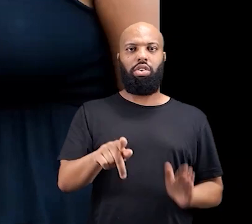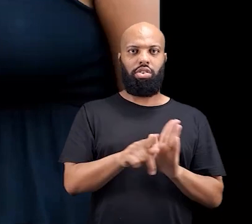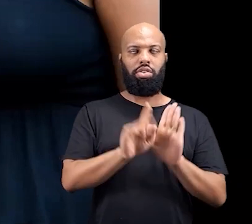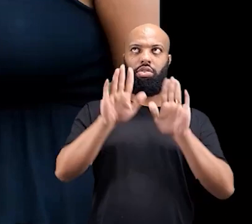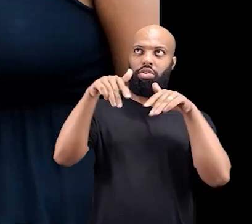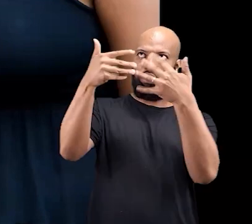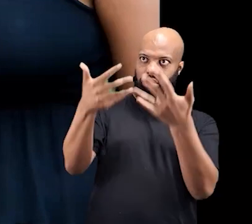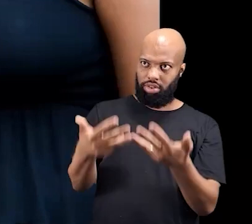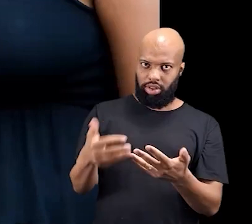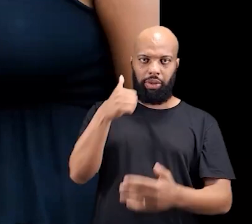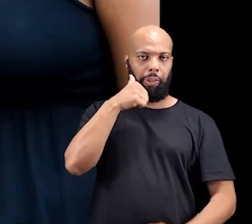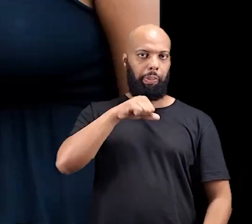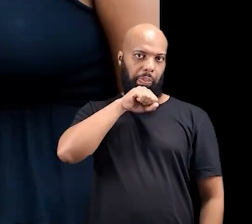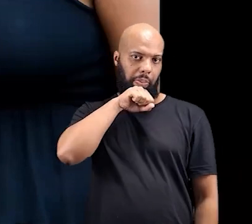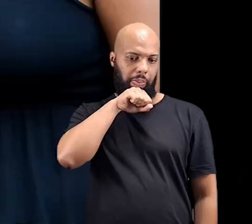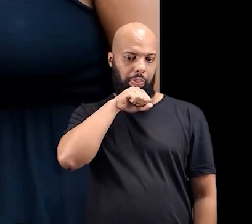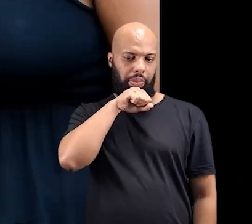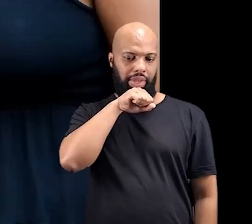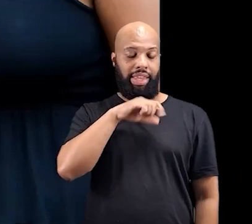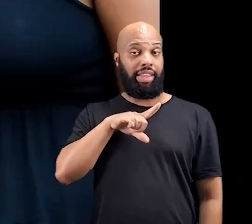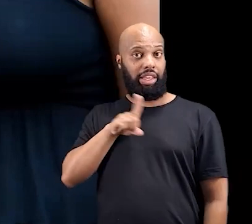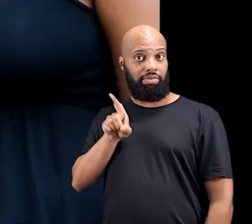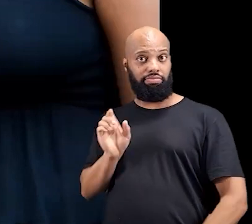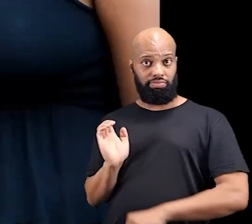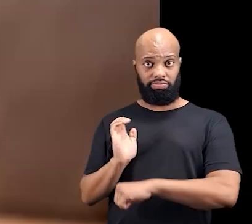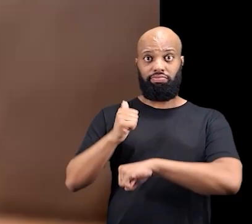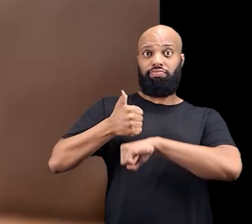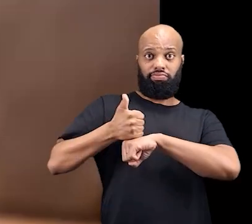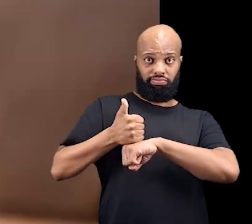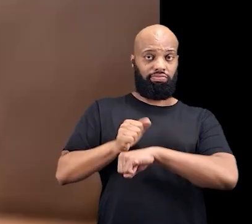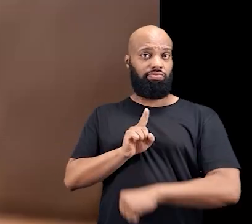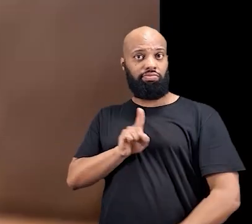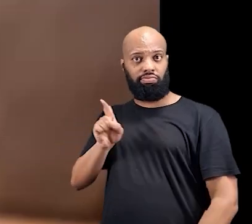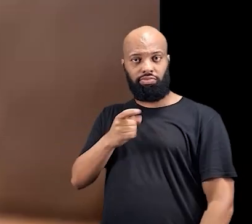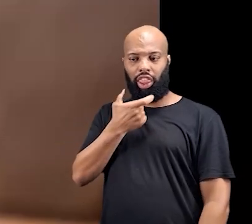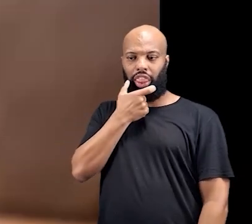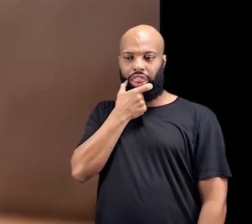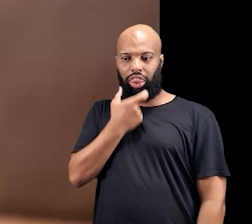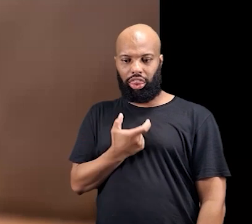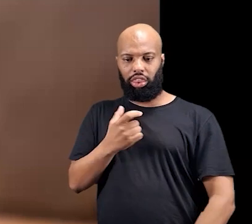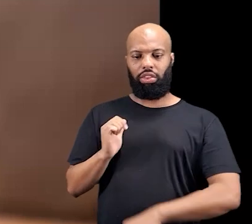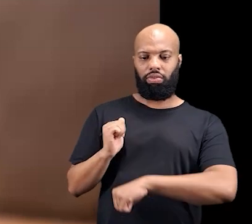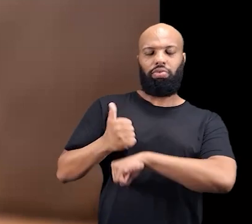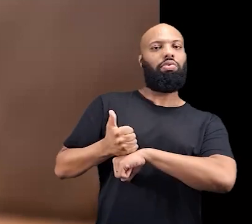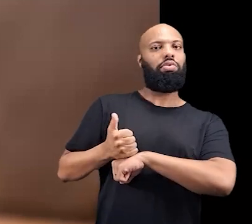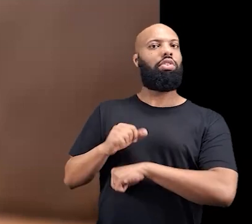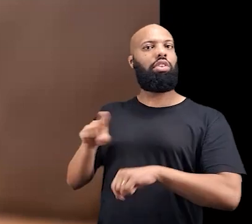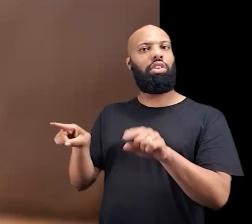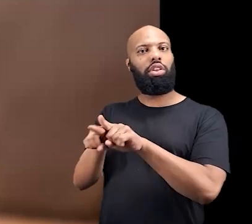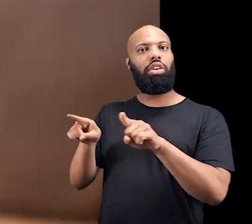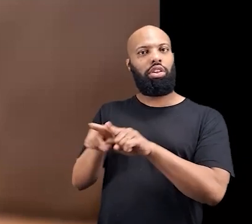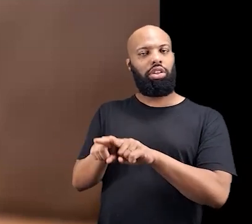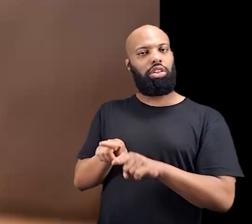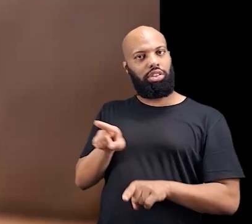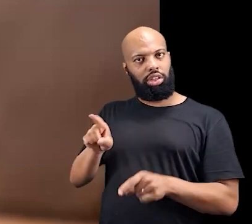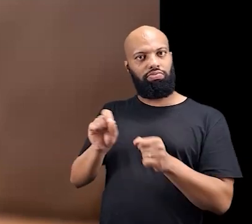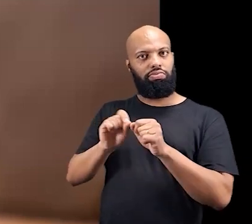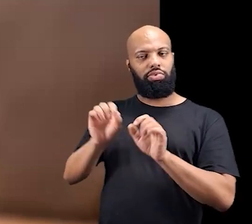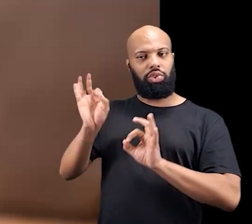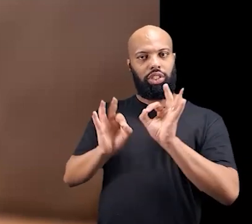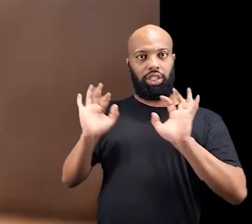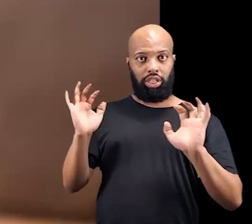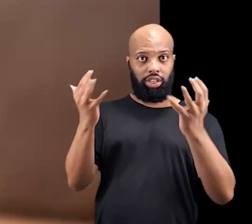ritual do Quarupi para sua mãe. Aqui o cacique Merinaco, que é um dos anfitriões da festa, né?